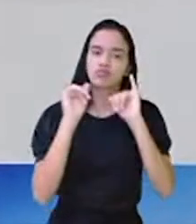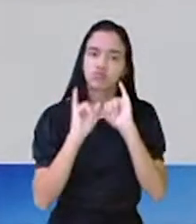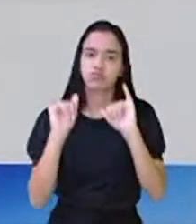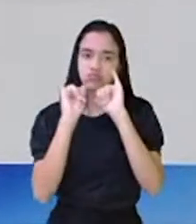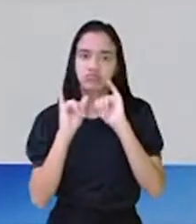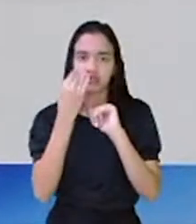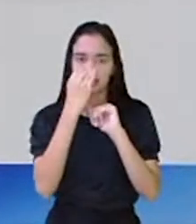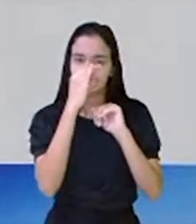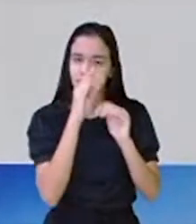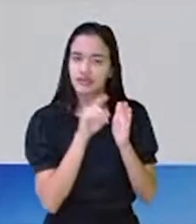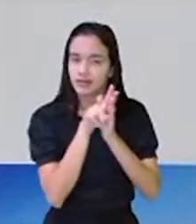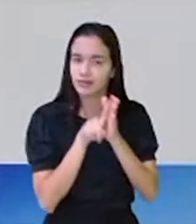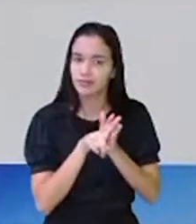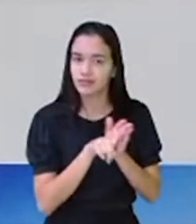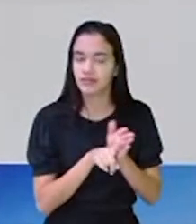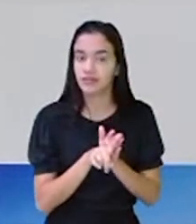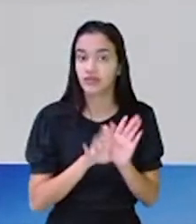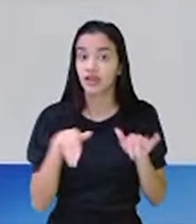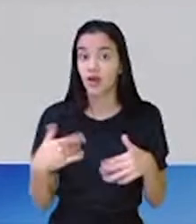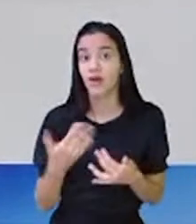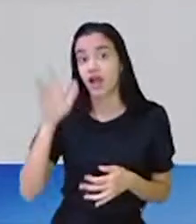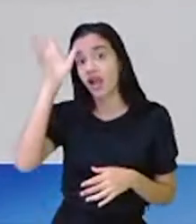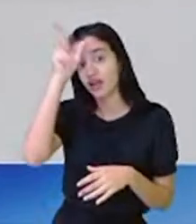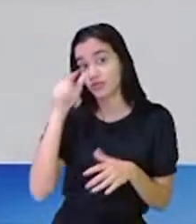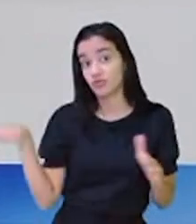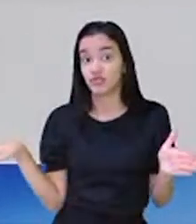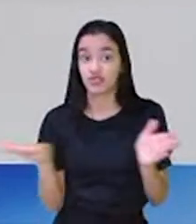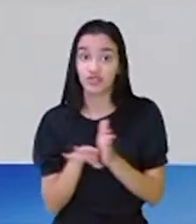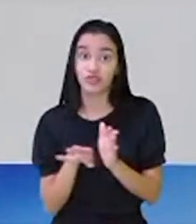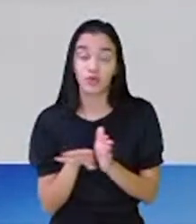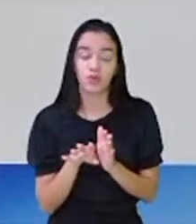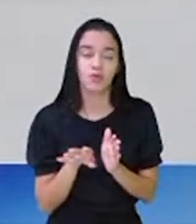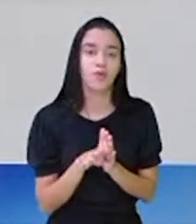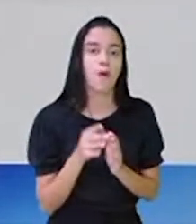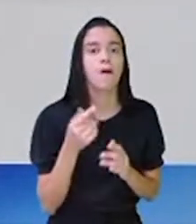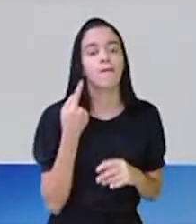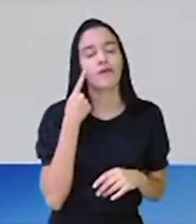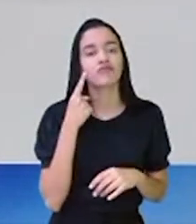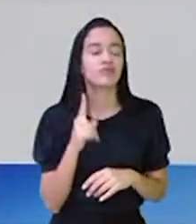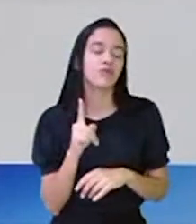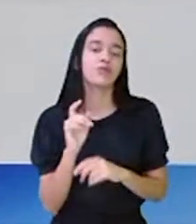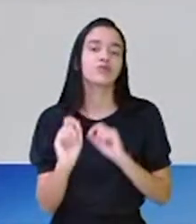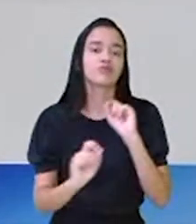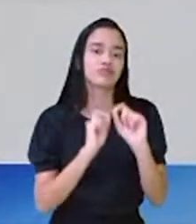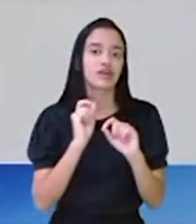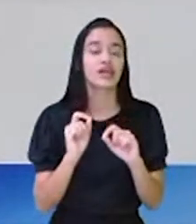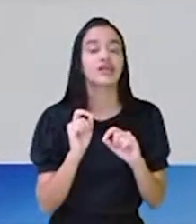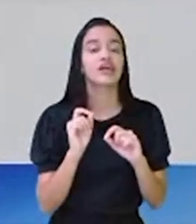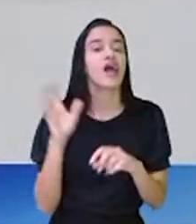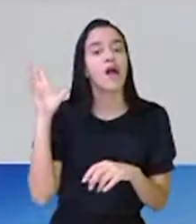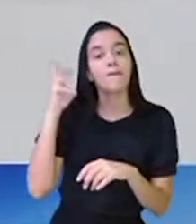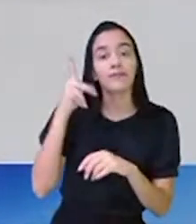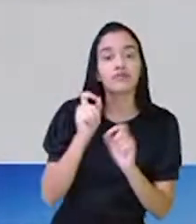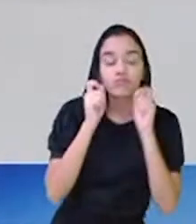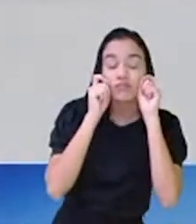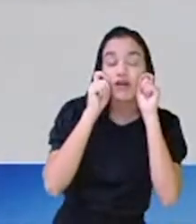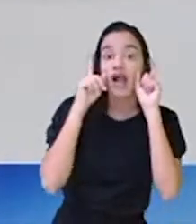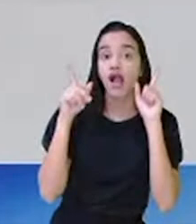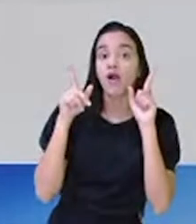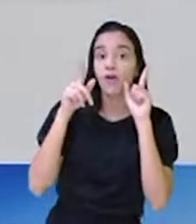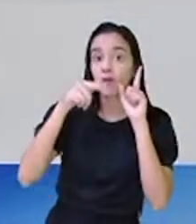o carijó, quando ele apareceu aqui no estúdio logo cedo, ele trouxe esta mensagem, que foi, Deus ajuda quem cedo